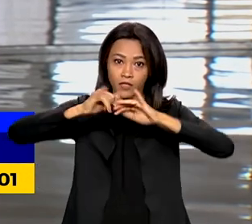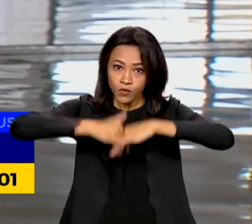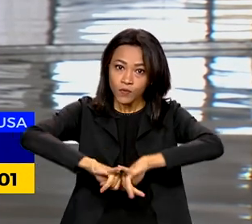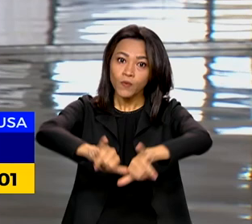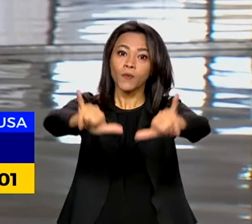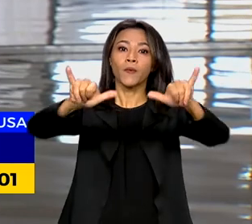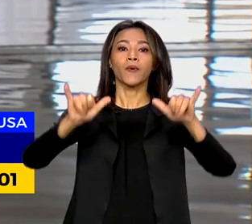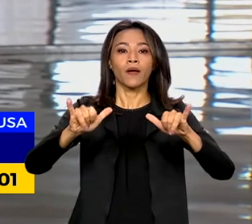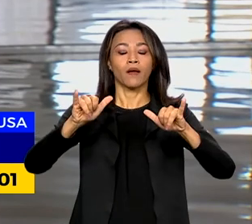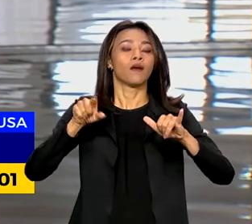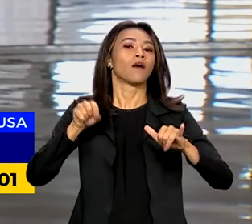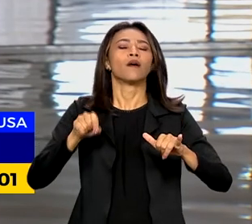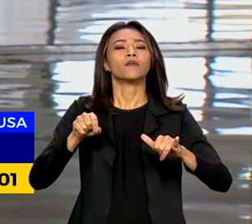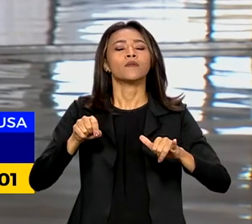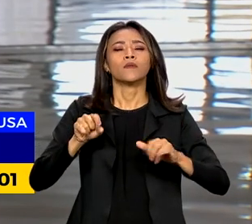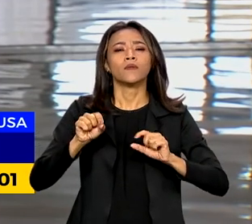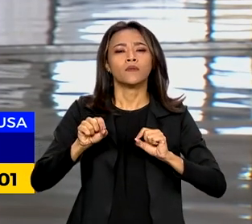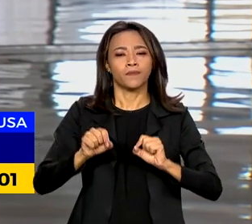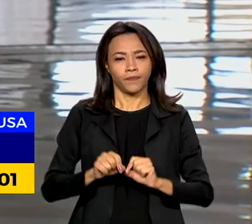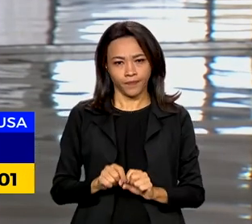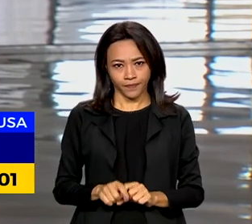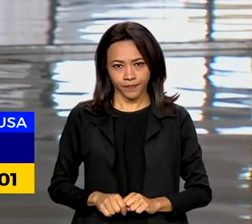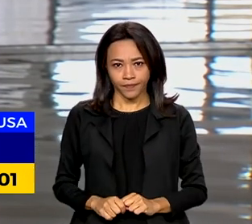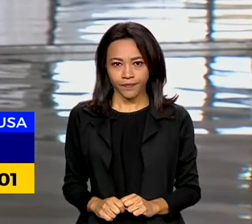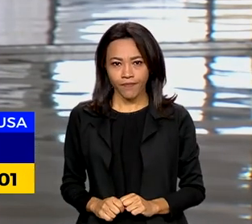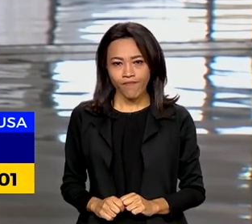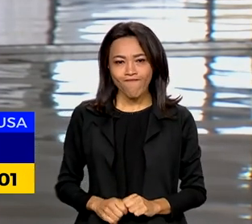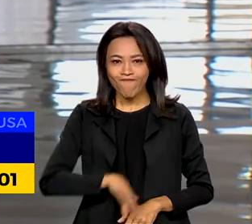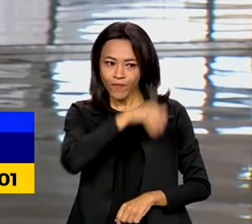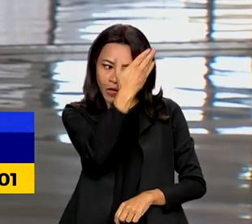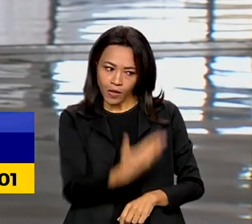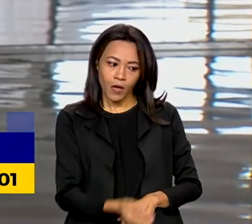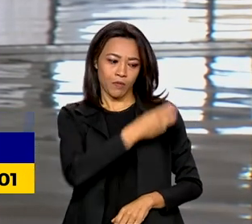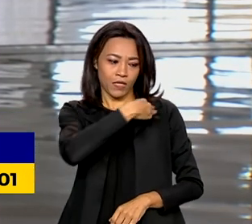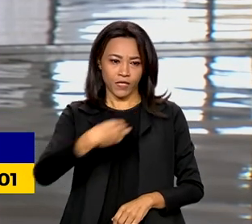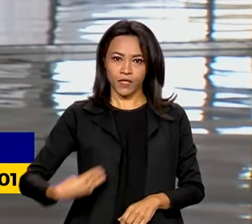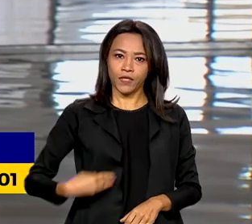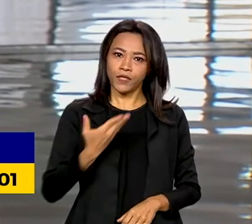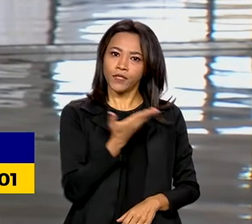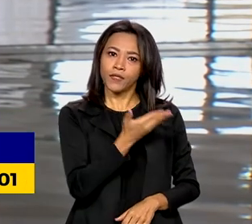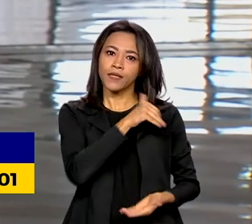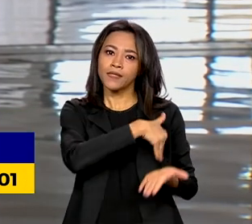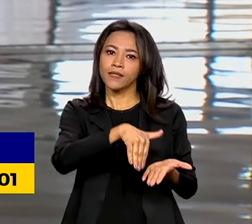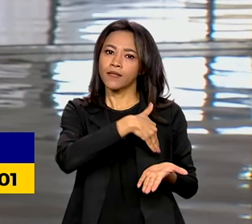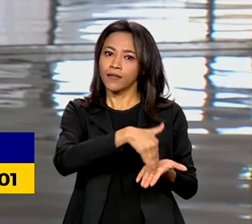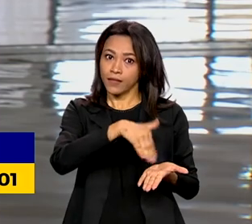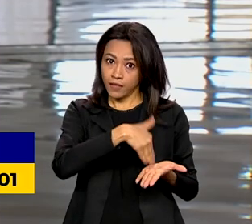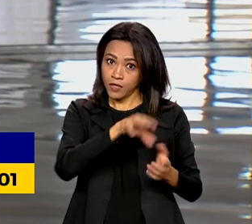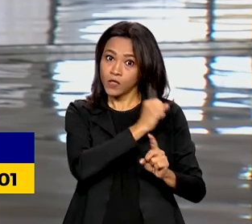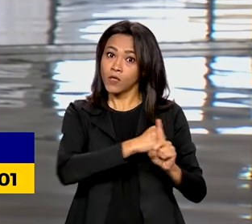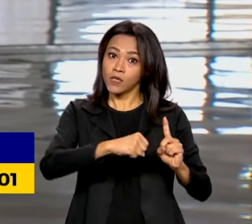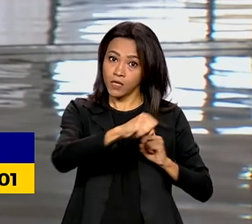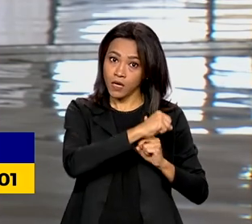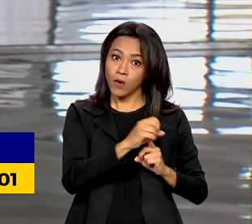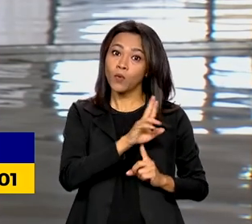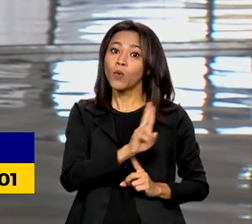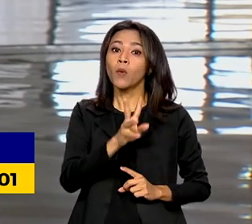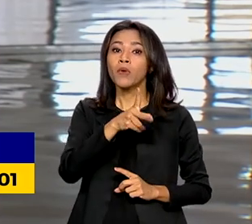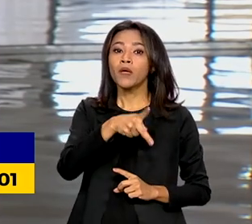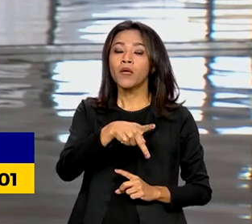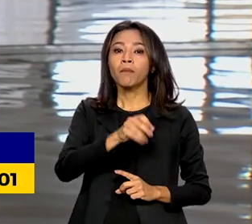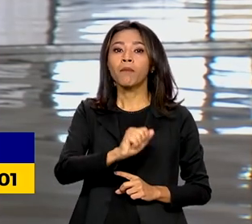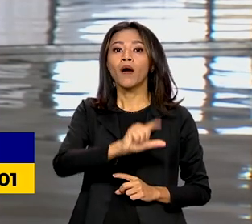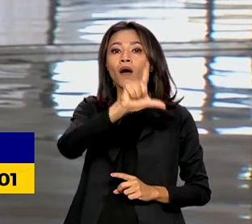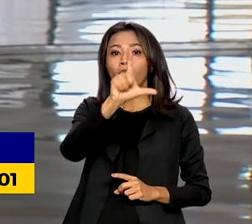O ministro da Secretaria de Comunicação Social, Paulo Pimenta, anunciou ontem essa